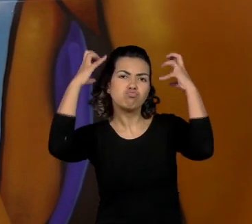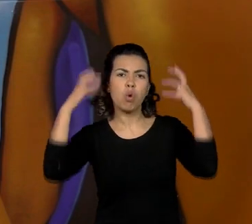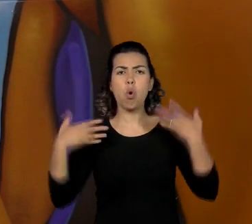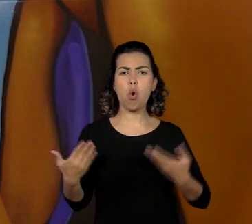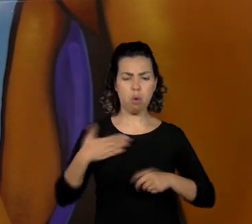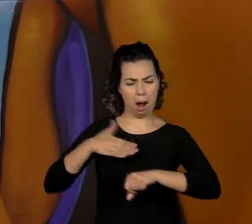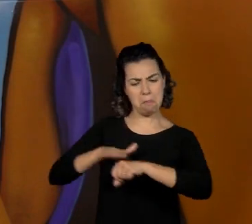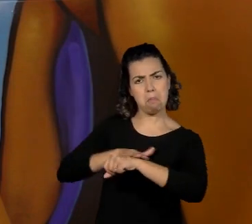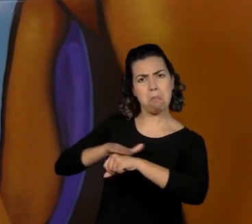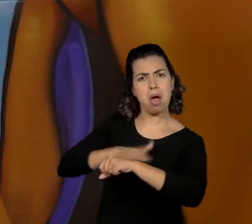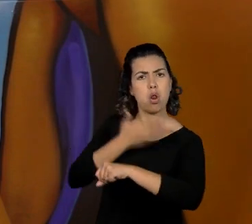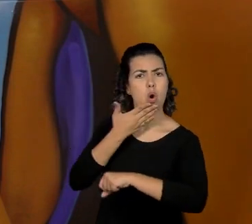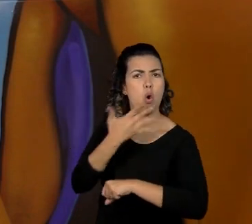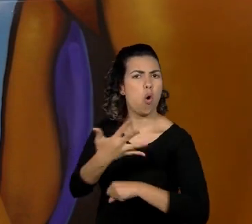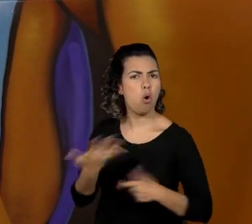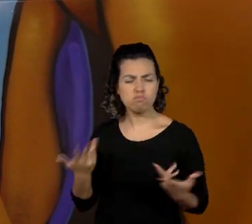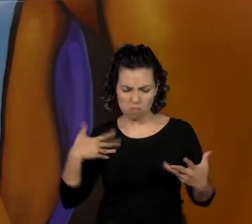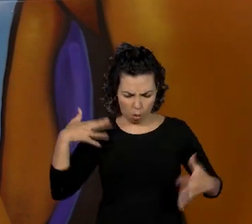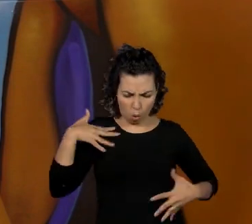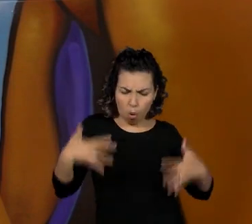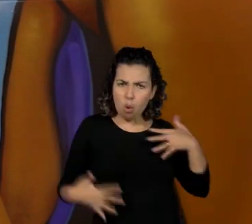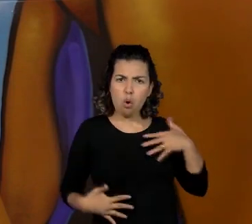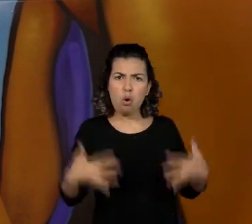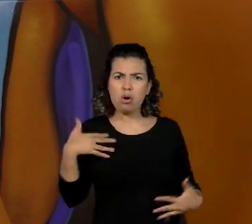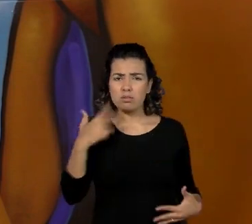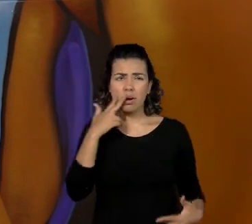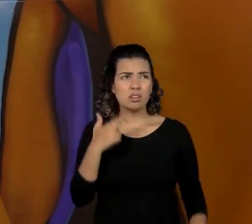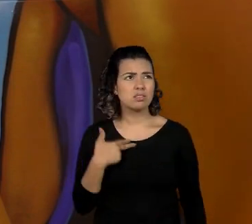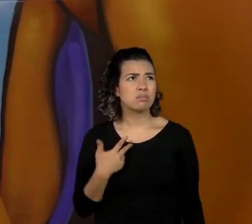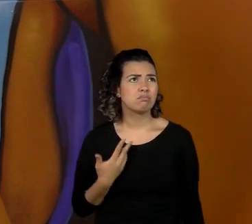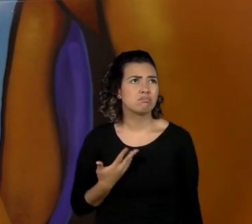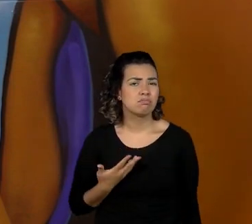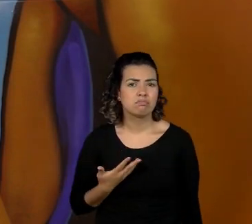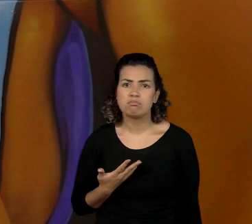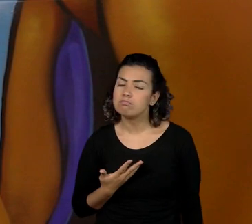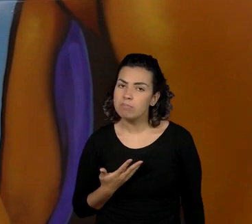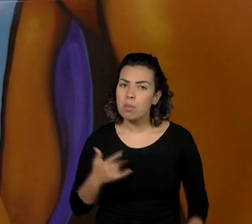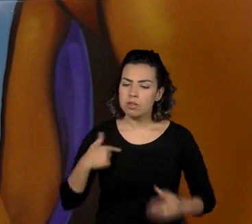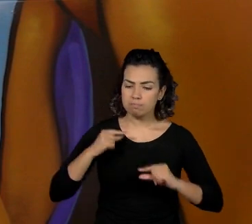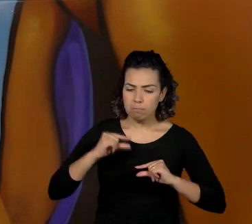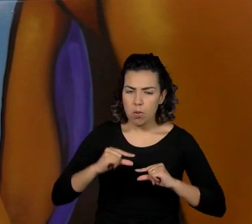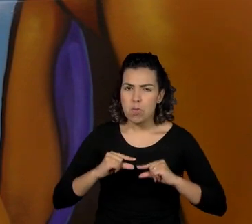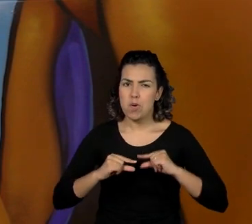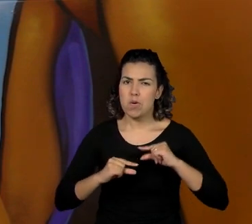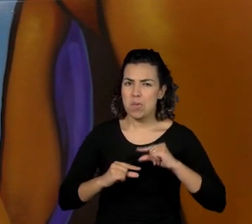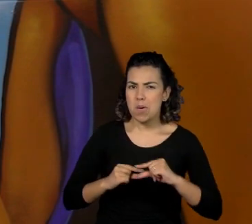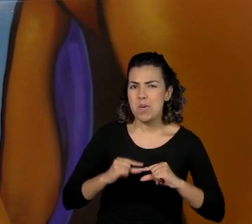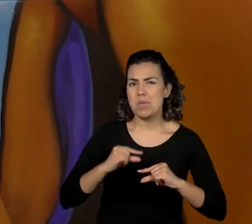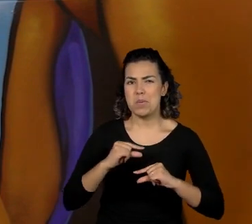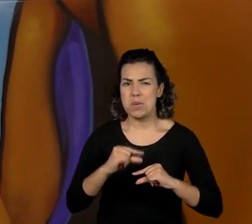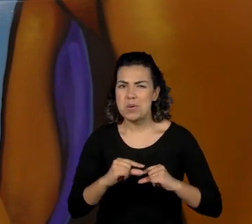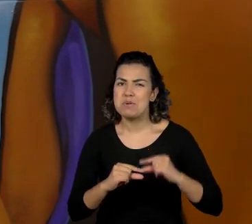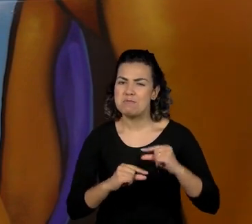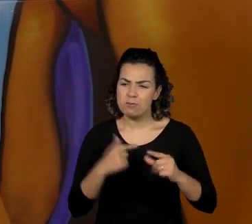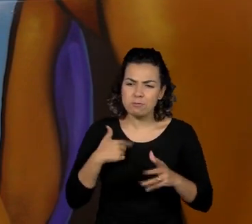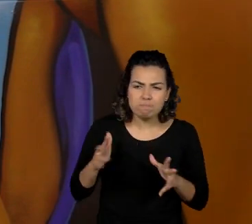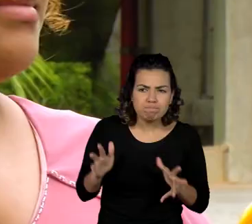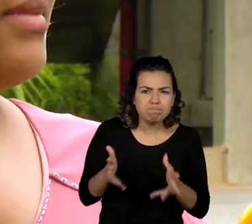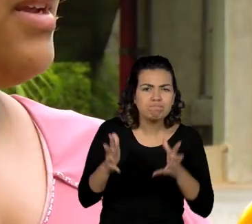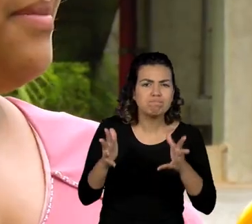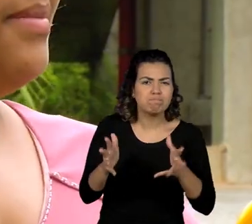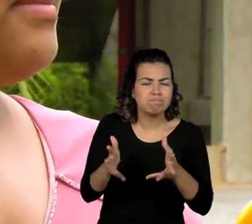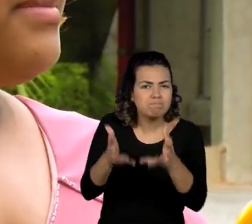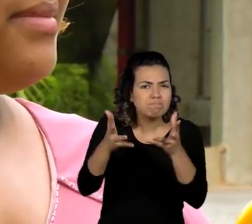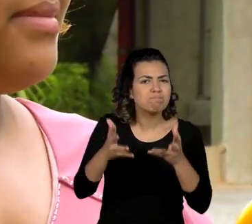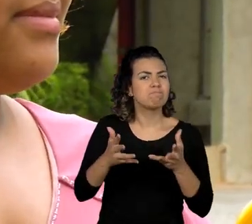pele, fosse o tipo de corpo que tem e gradativamente com os trabalhos que nós da equipe